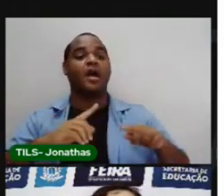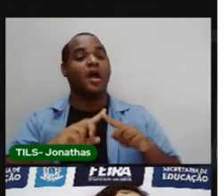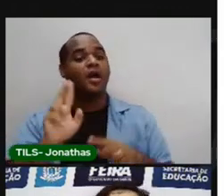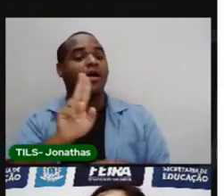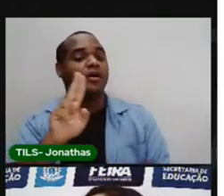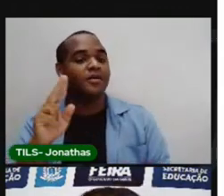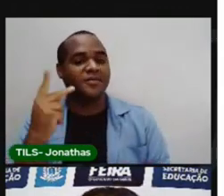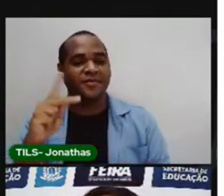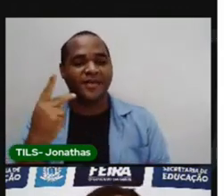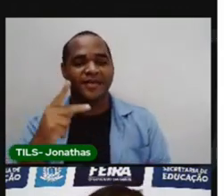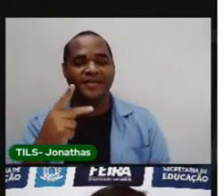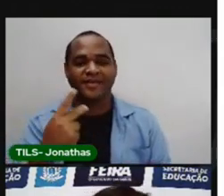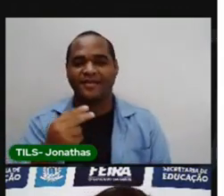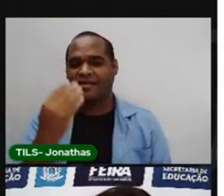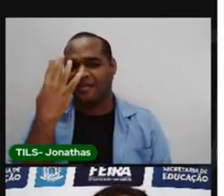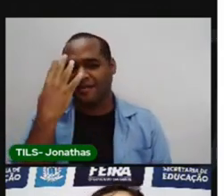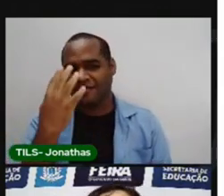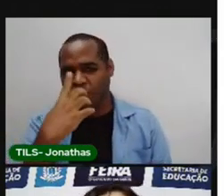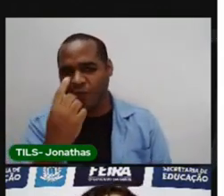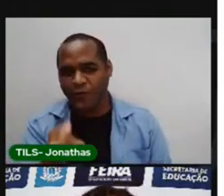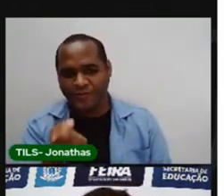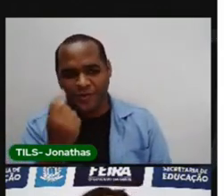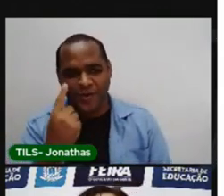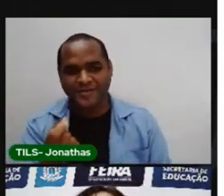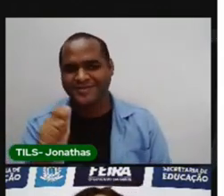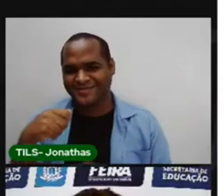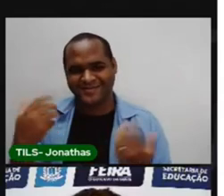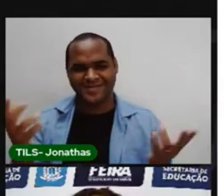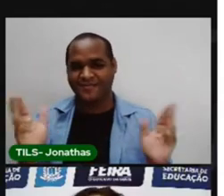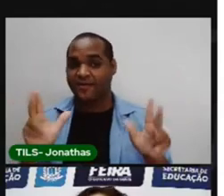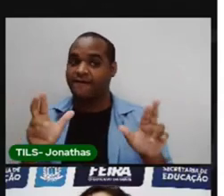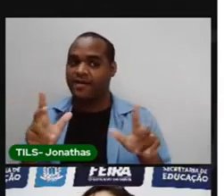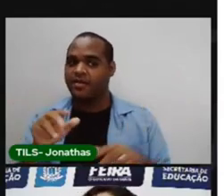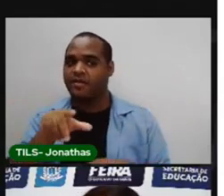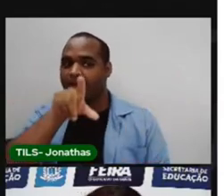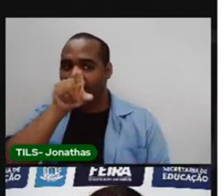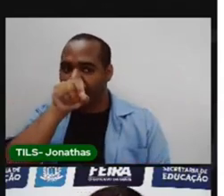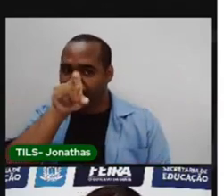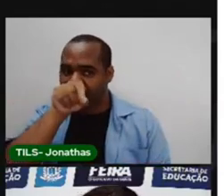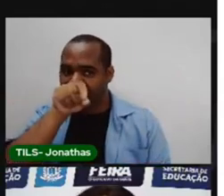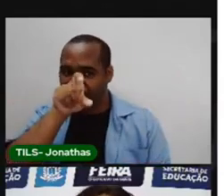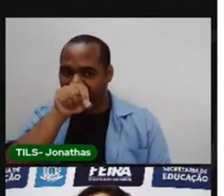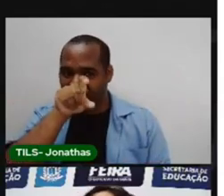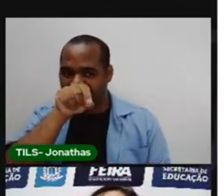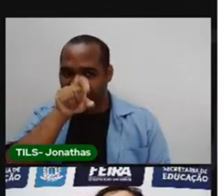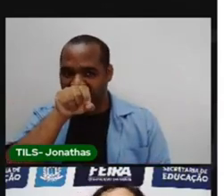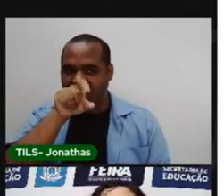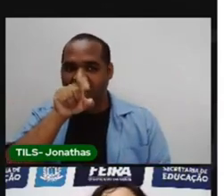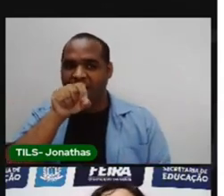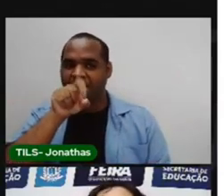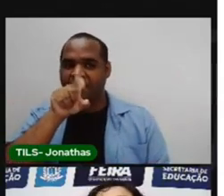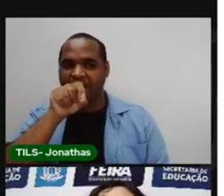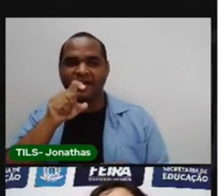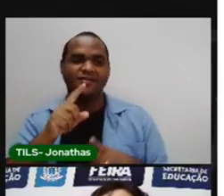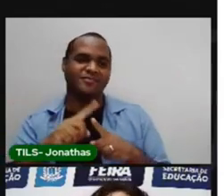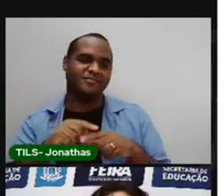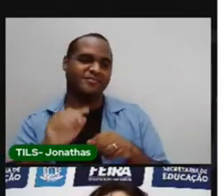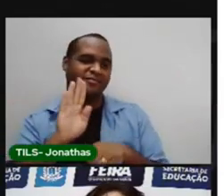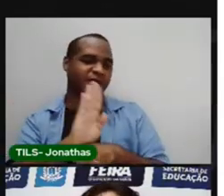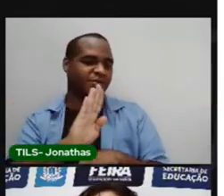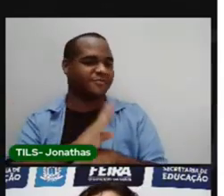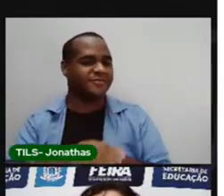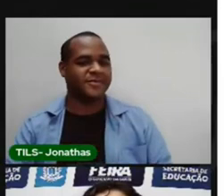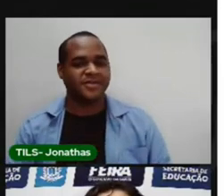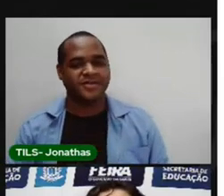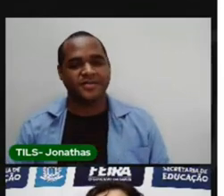bairro não é Ouro José, não. É o bairro papagaio. Viu? Vamos